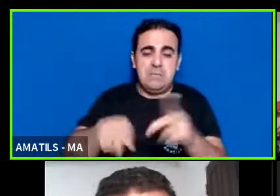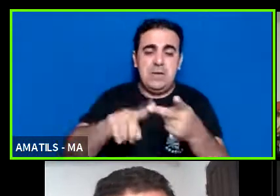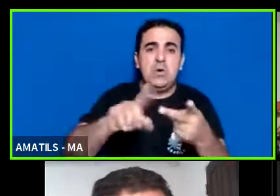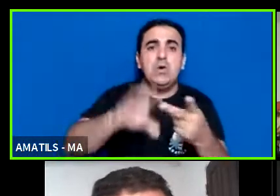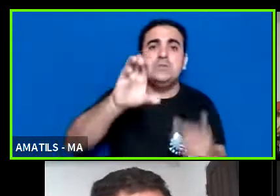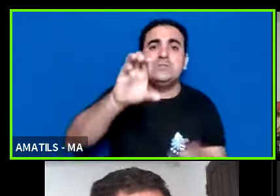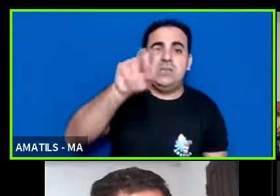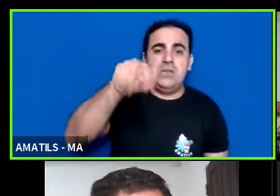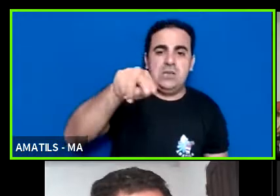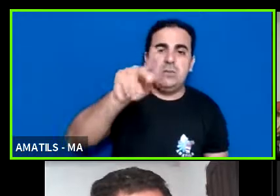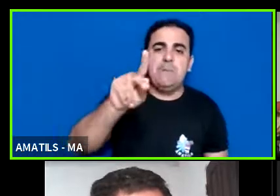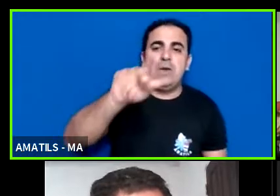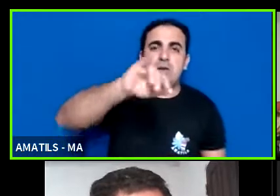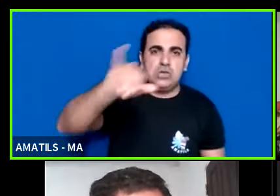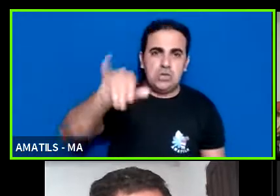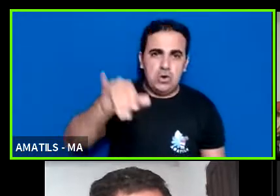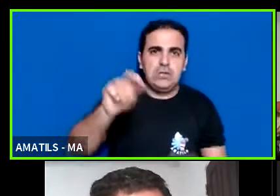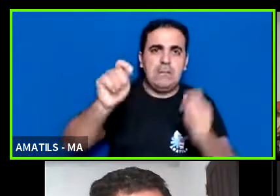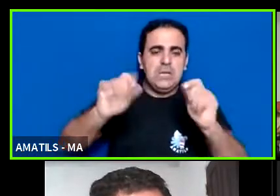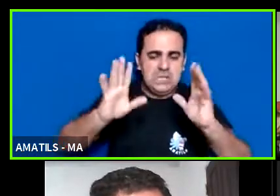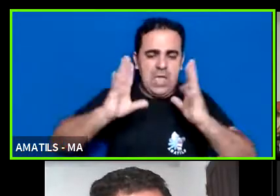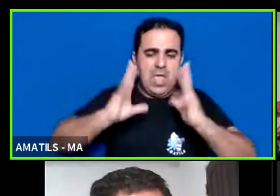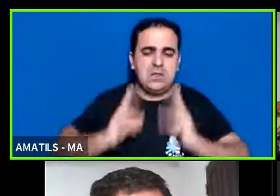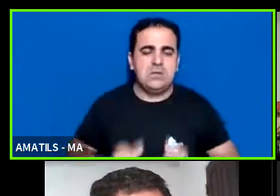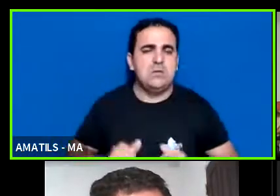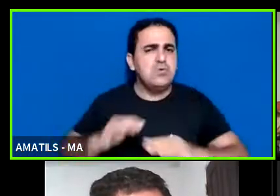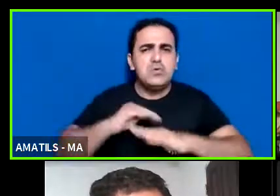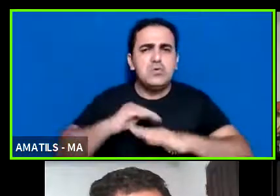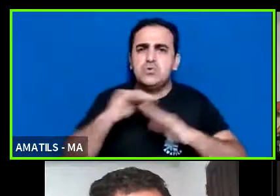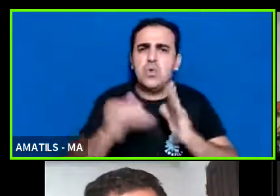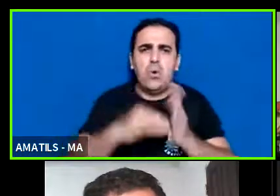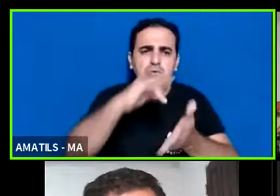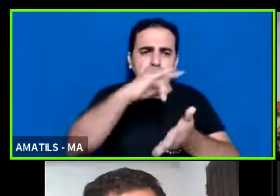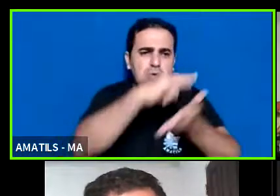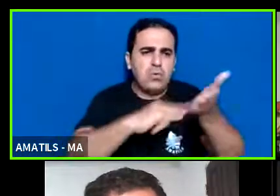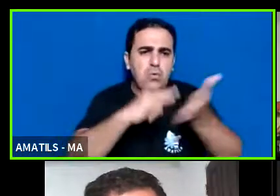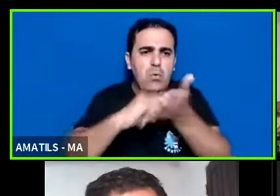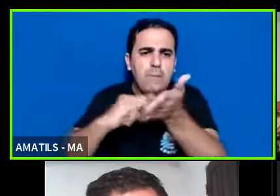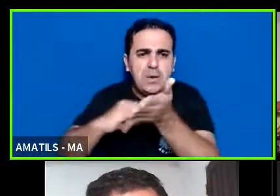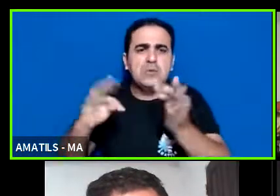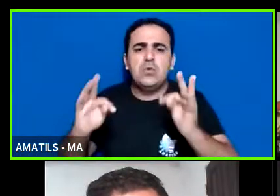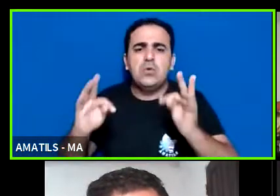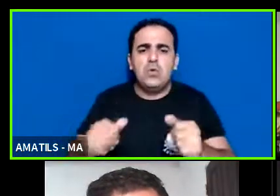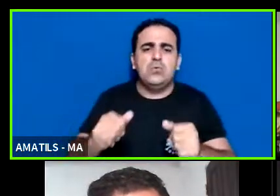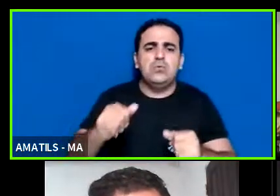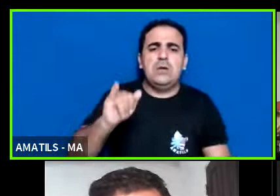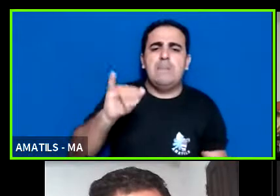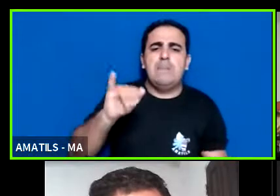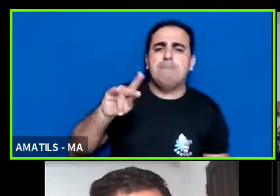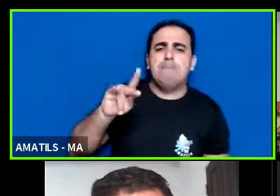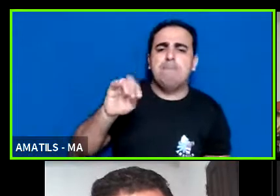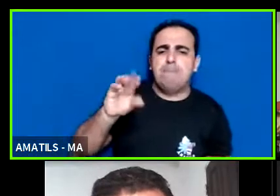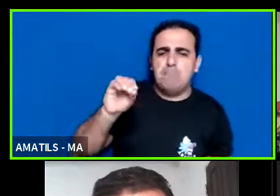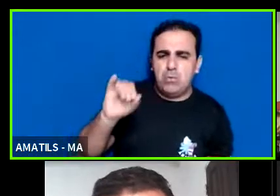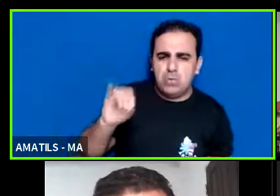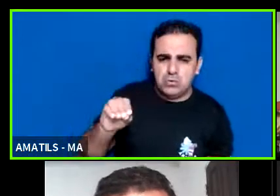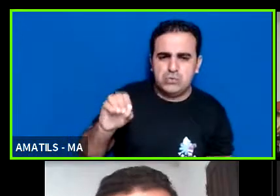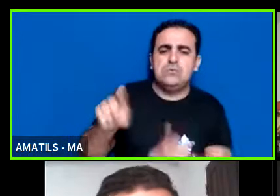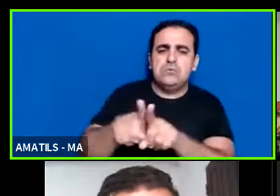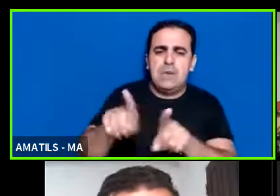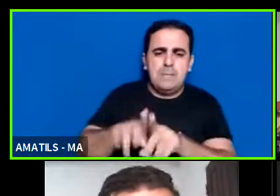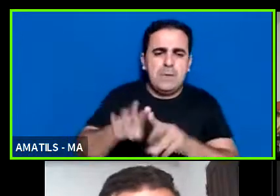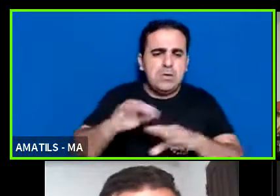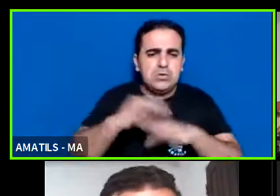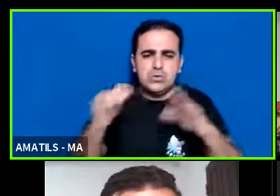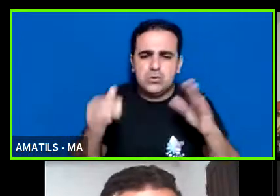significa que vocês estão apresentando os seus impostos de renda com os impostos já sendo tributados e